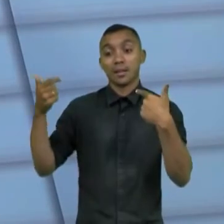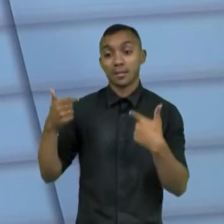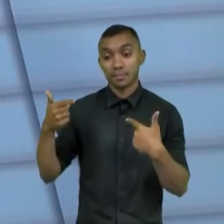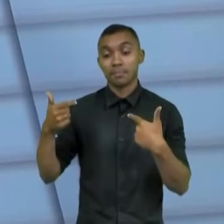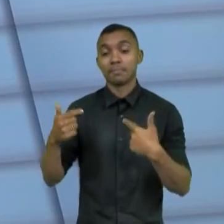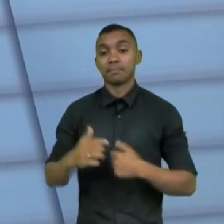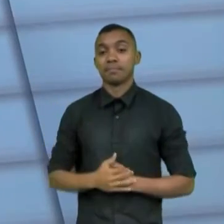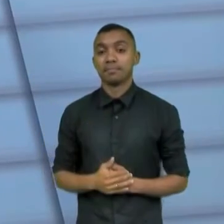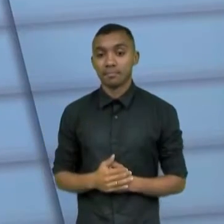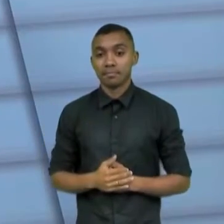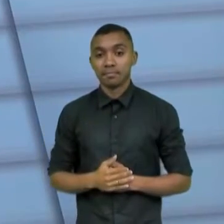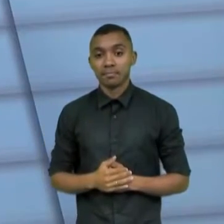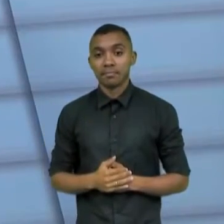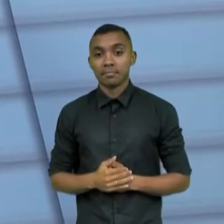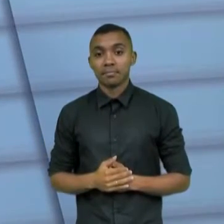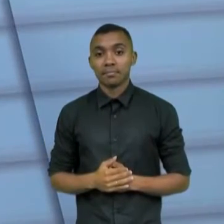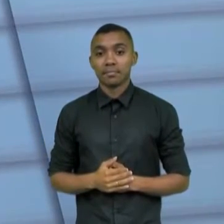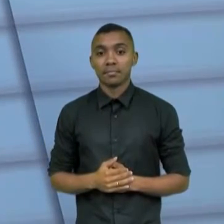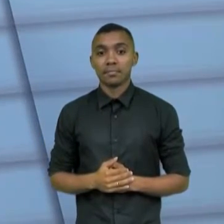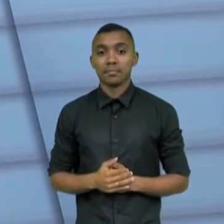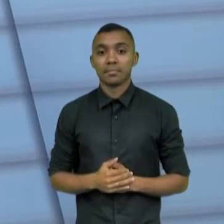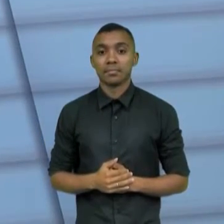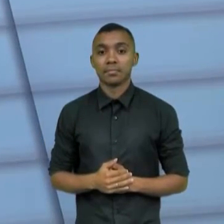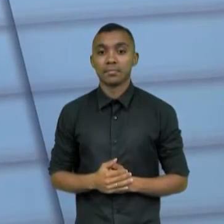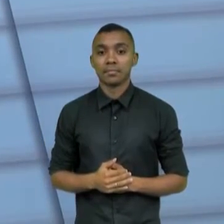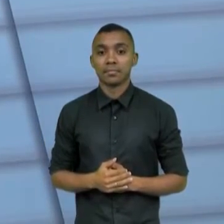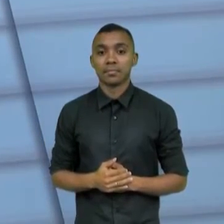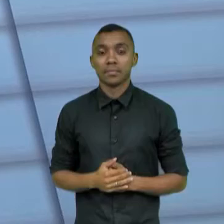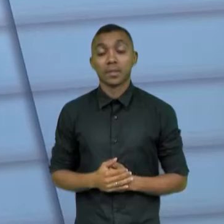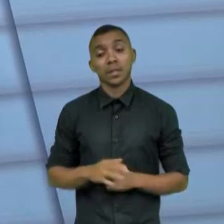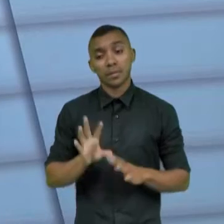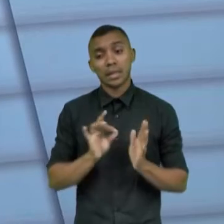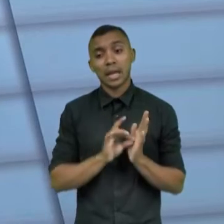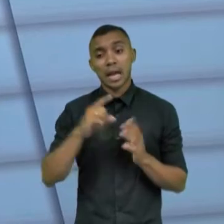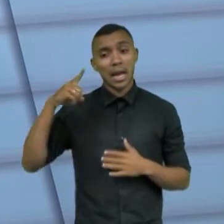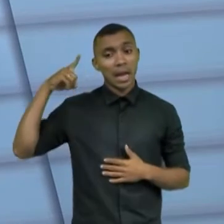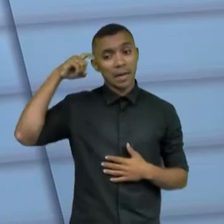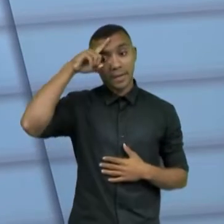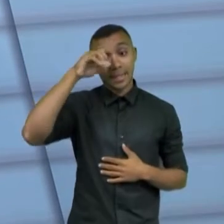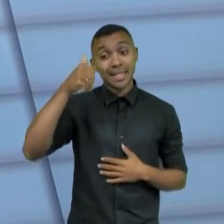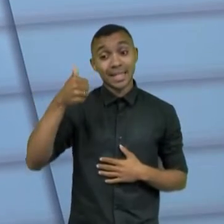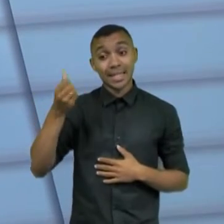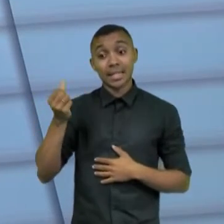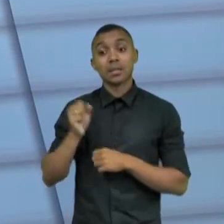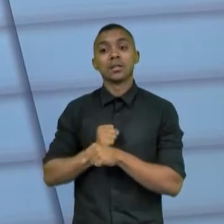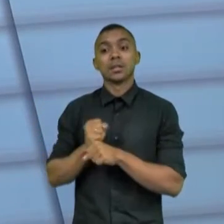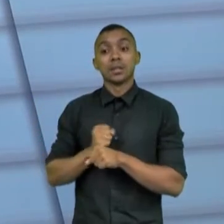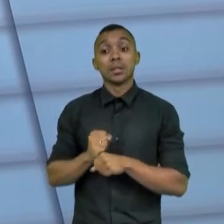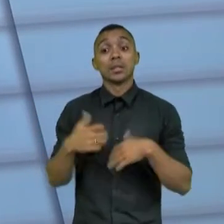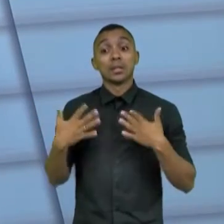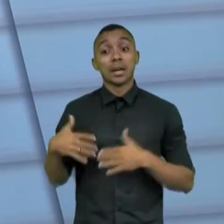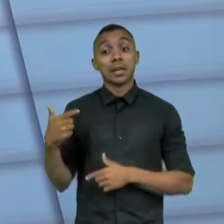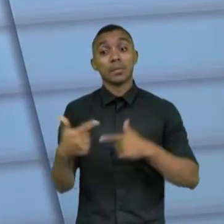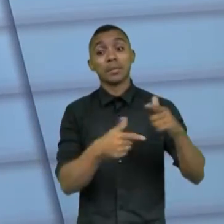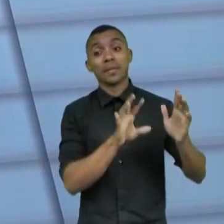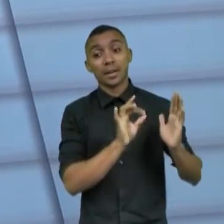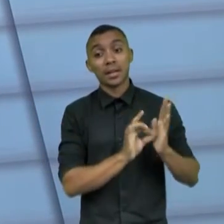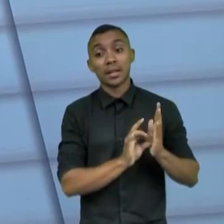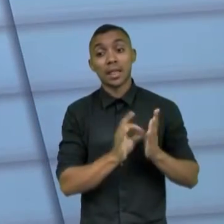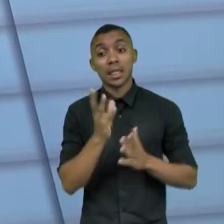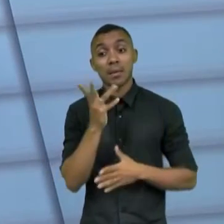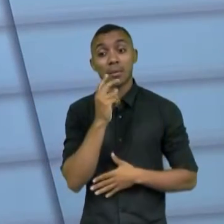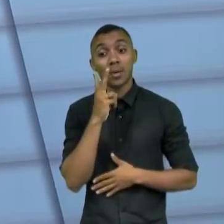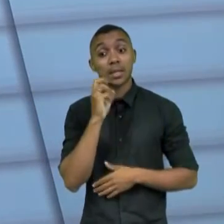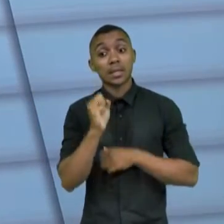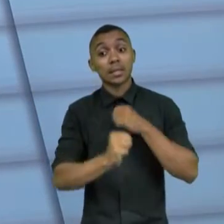foram os primeiros a saber da notícia, né? Mas foi. Foi uma decisão muito difícil para mim. 16 anos de emprego, né? Para ser honesto com você, eu levei dois anos criando